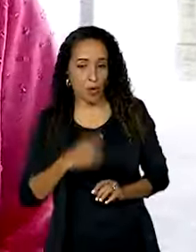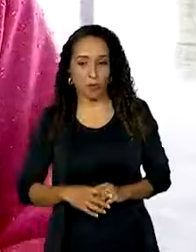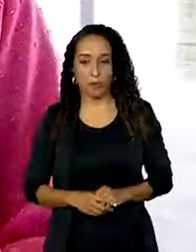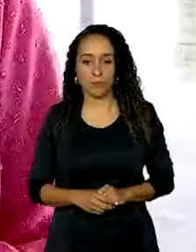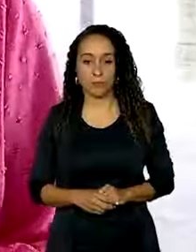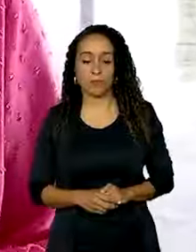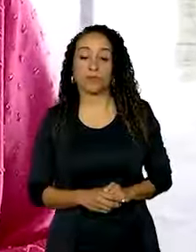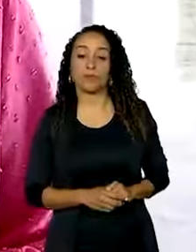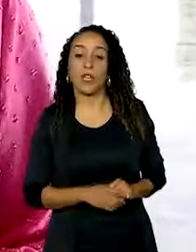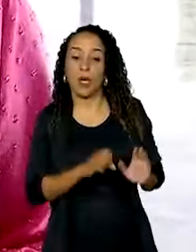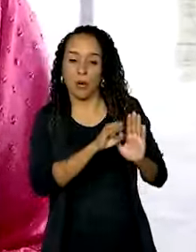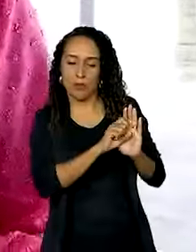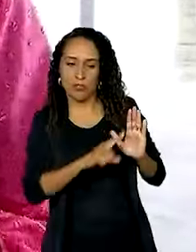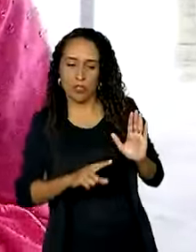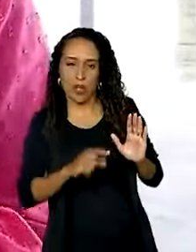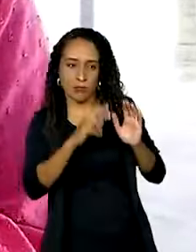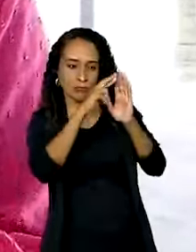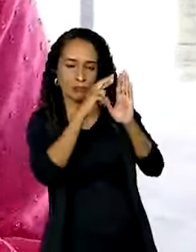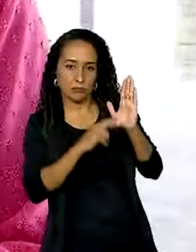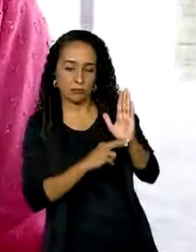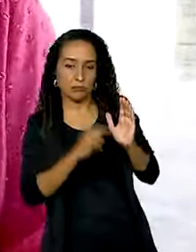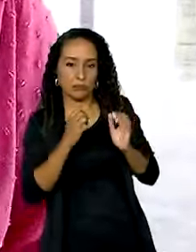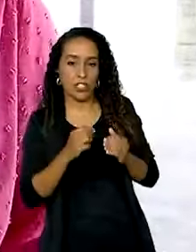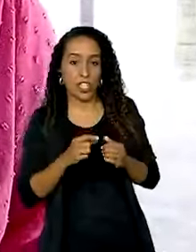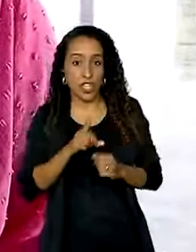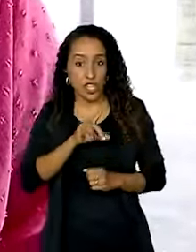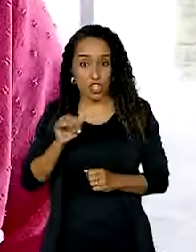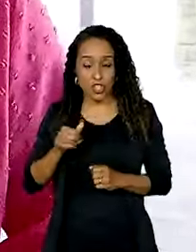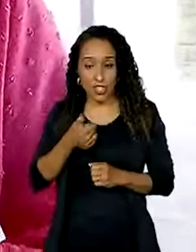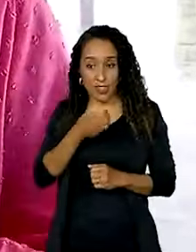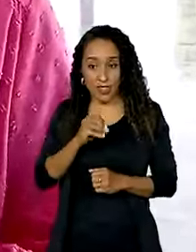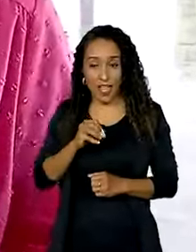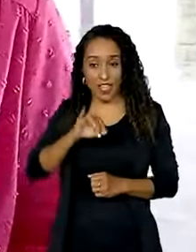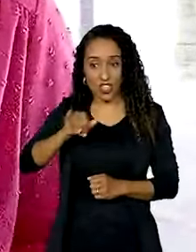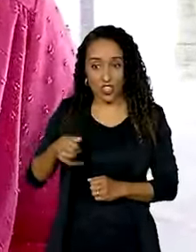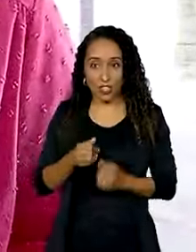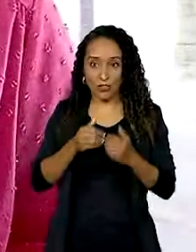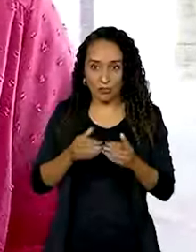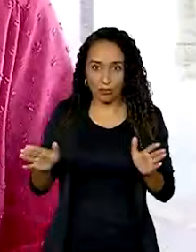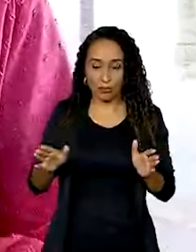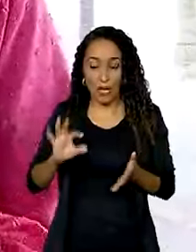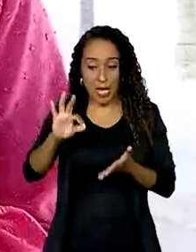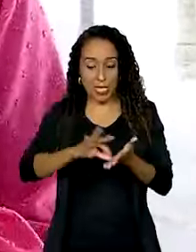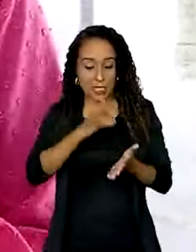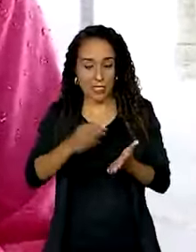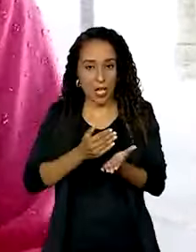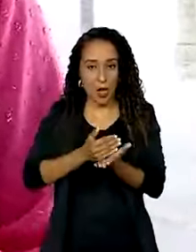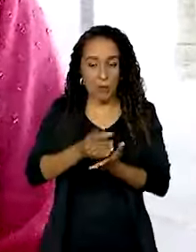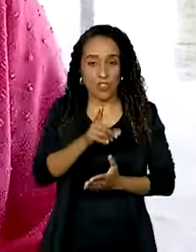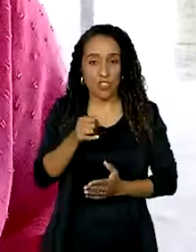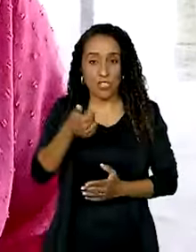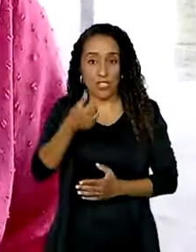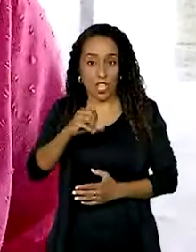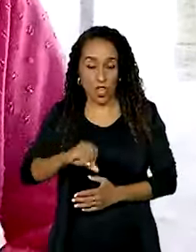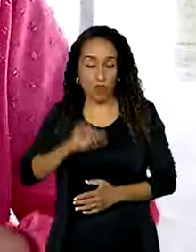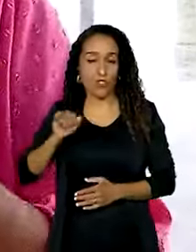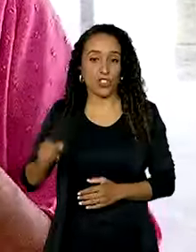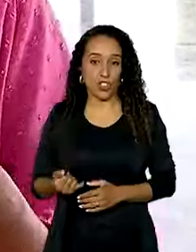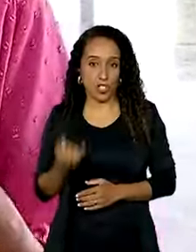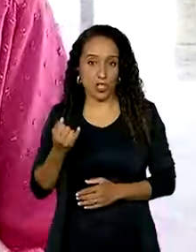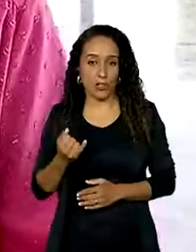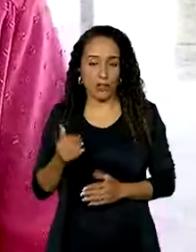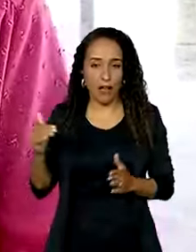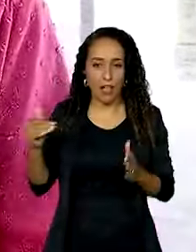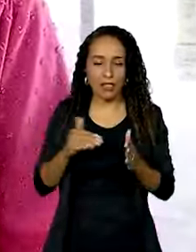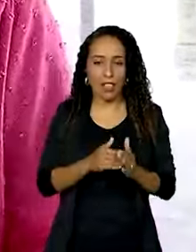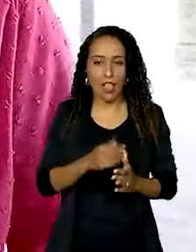edital com todas as regras sai dia 10 de janeiro. As inscrições começam dia 19 de janeiro e vão